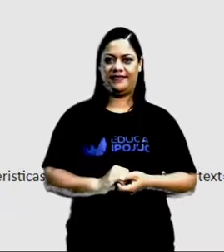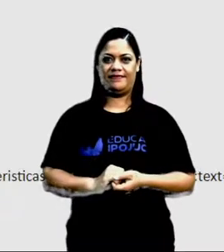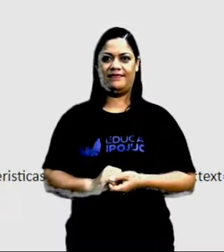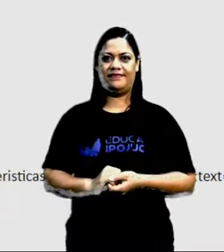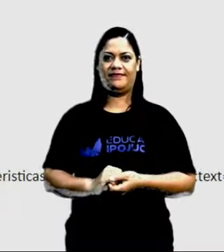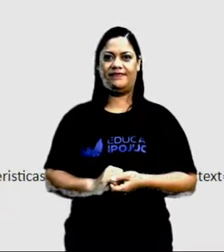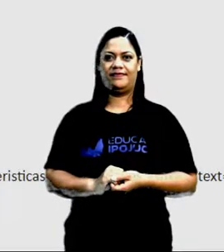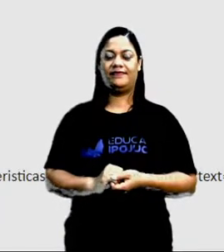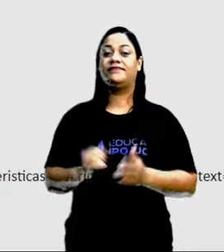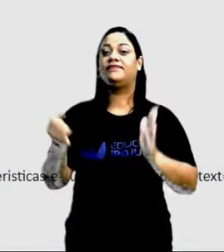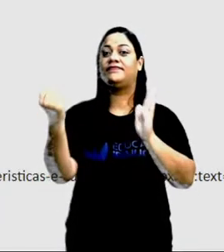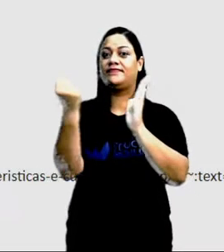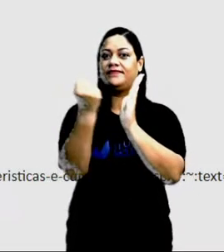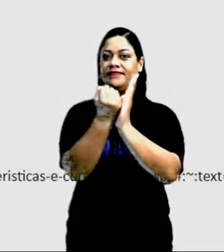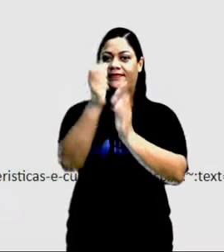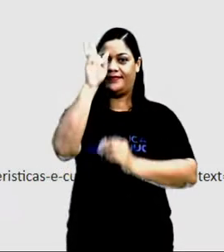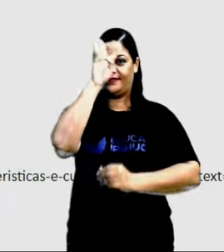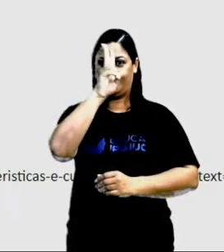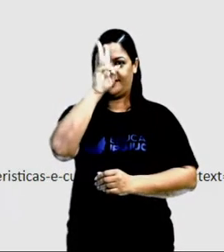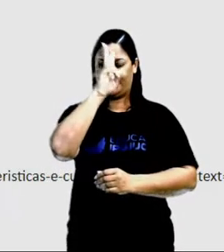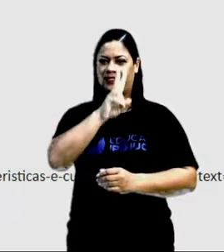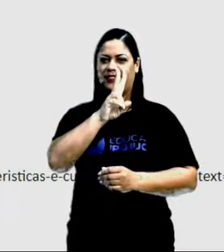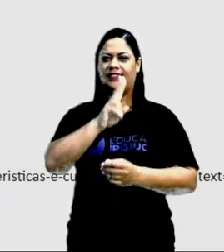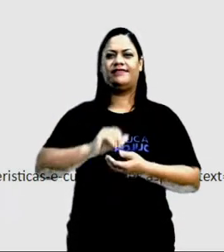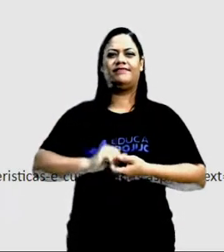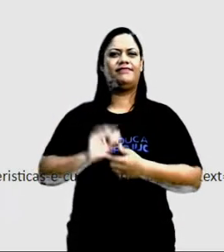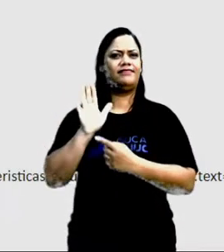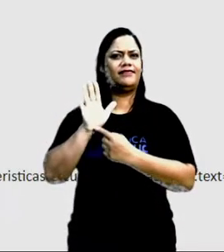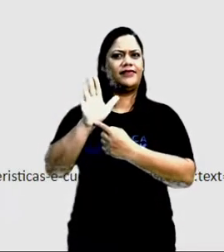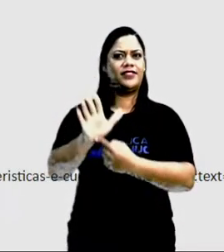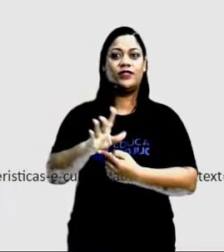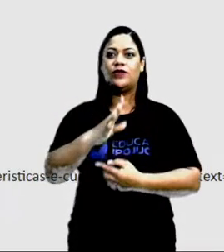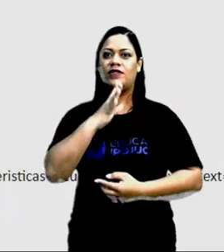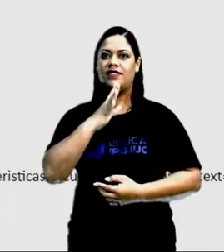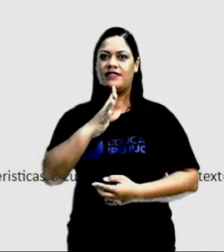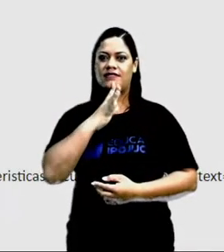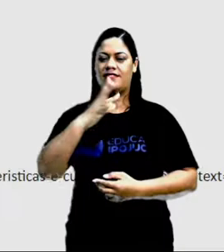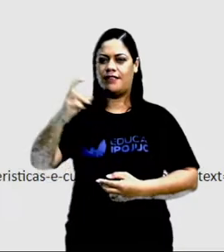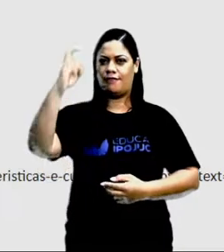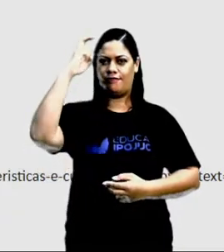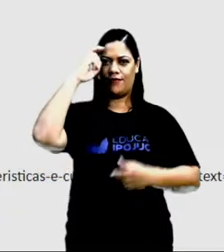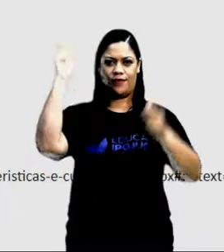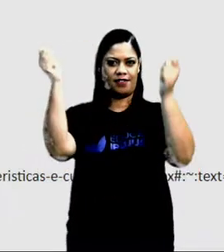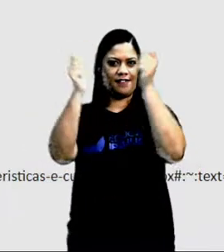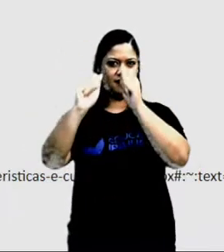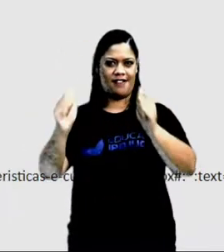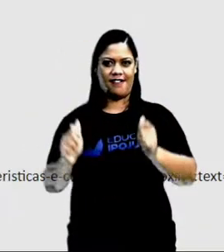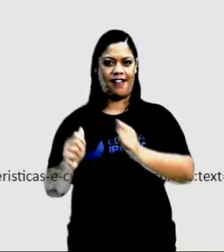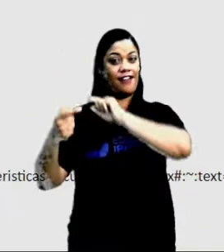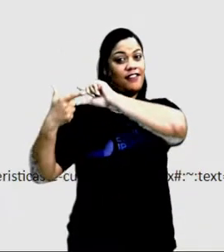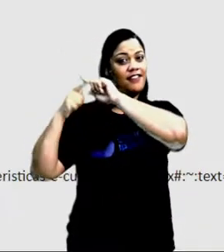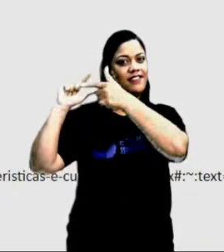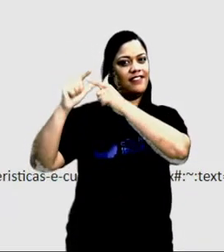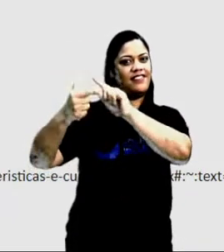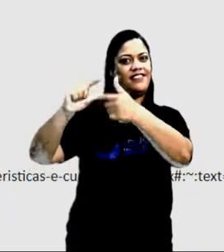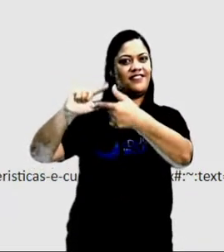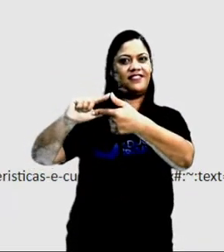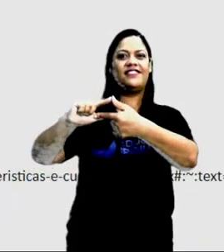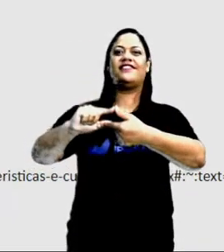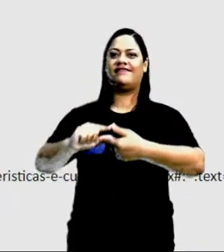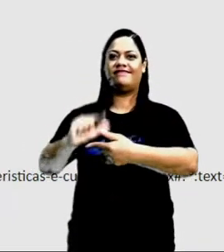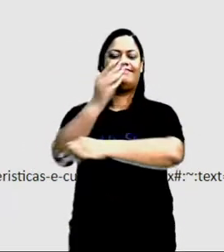O patrimônio histórico nos permite conhecer a cultura, a arte, as tradições, os